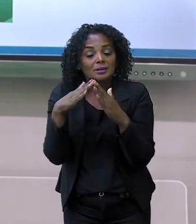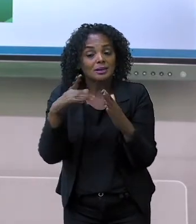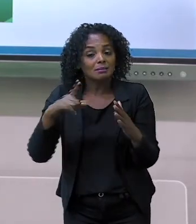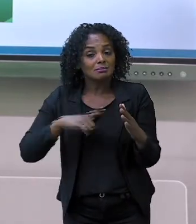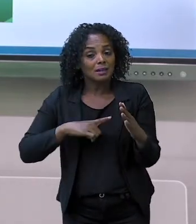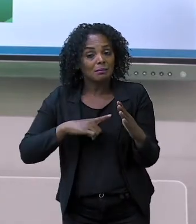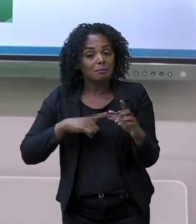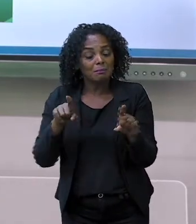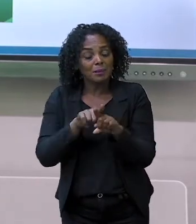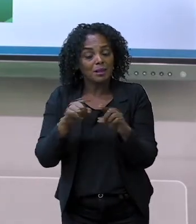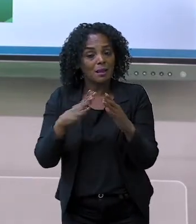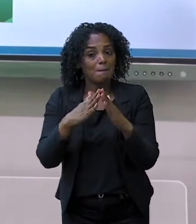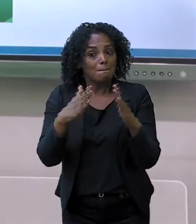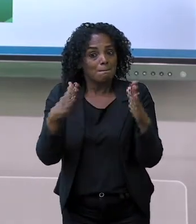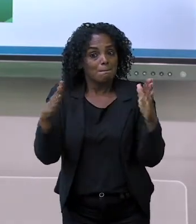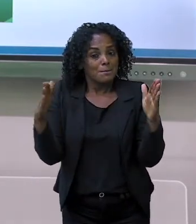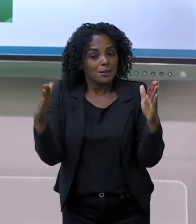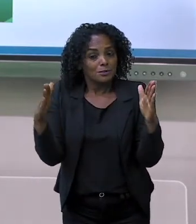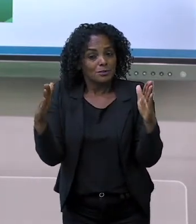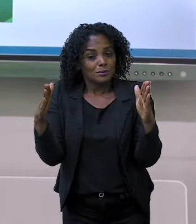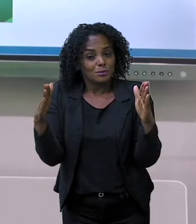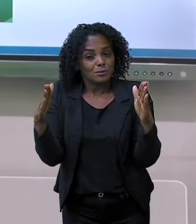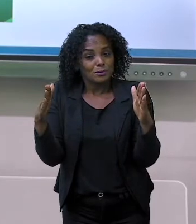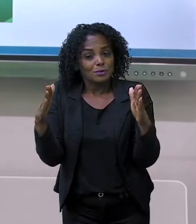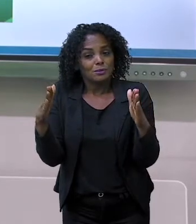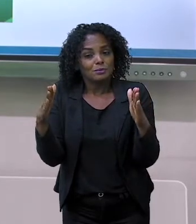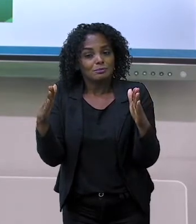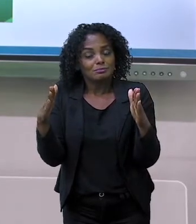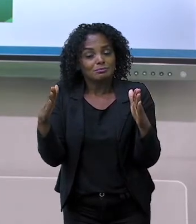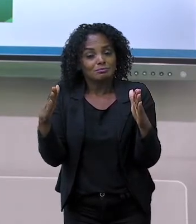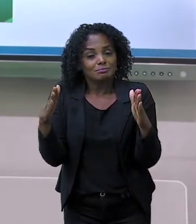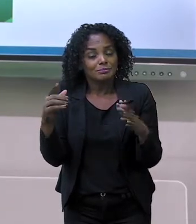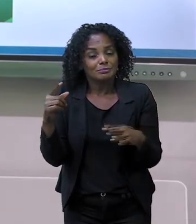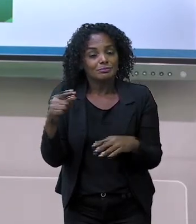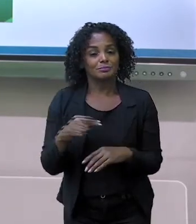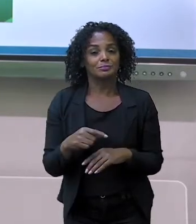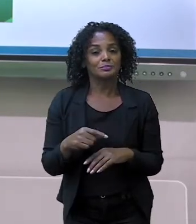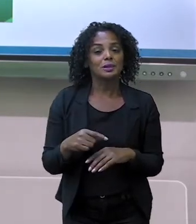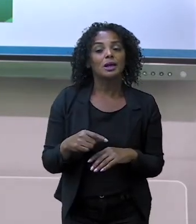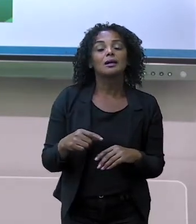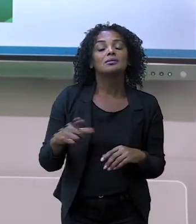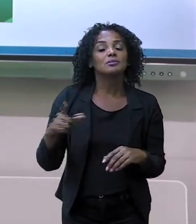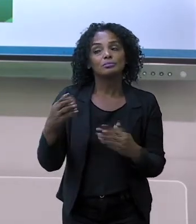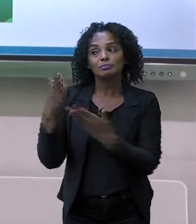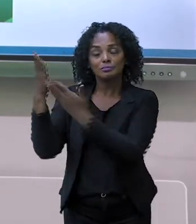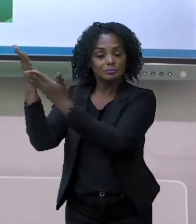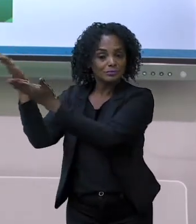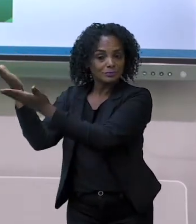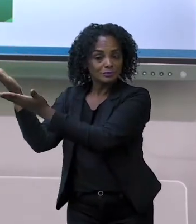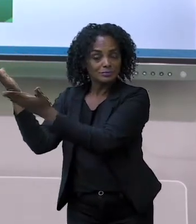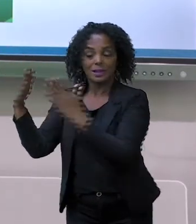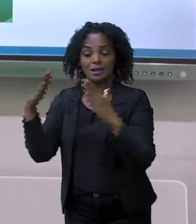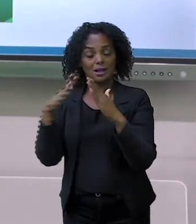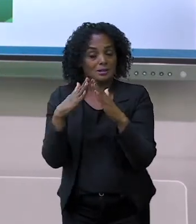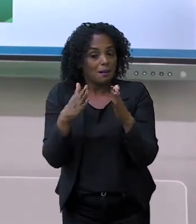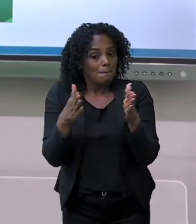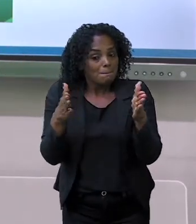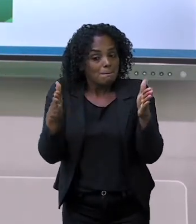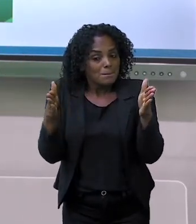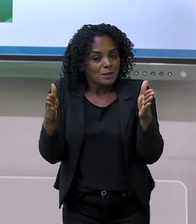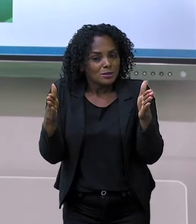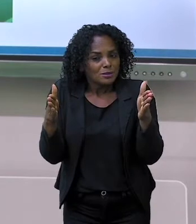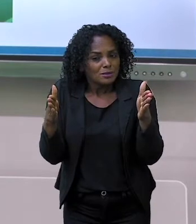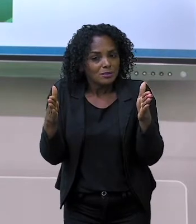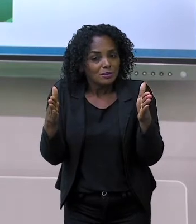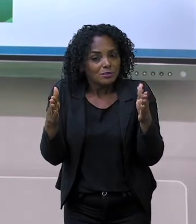pensador não deu a ideia de fazer uma casa maior? Aqui está a casa maior. Será para